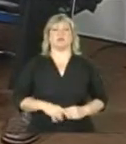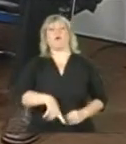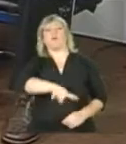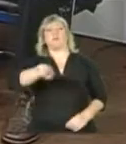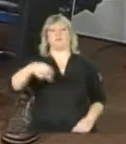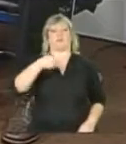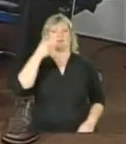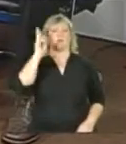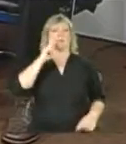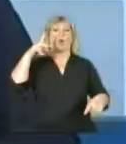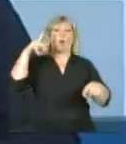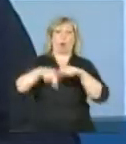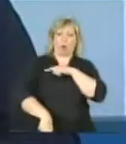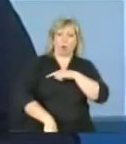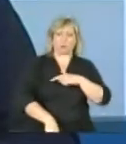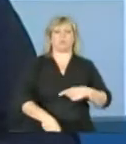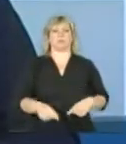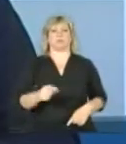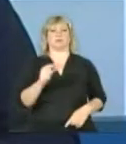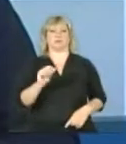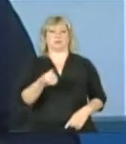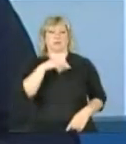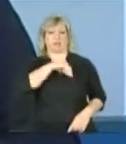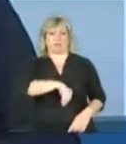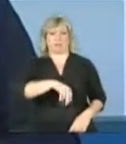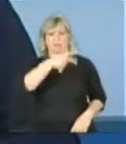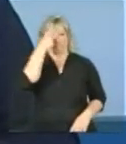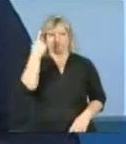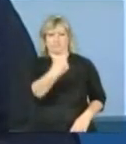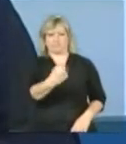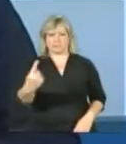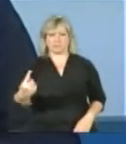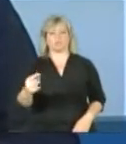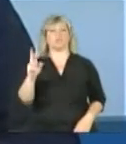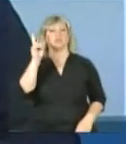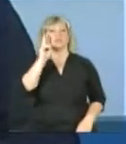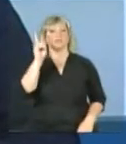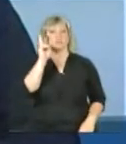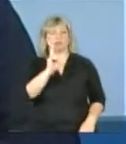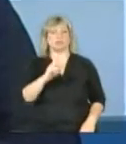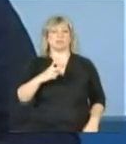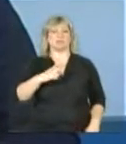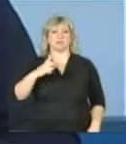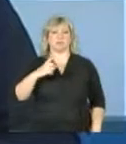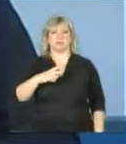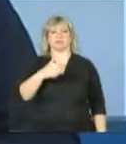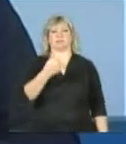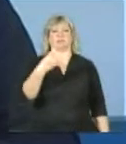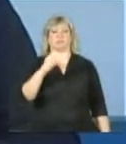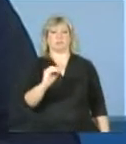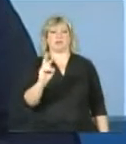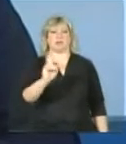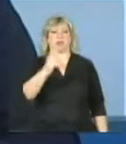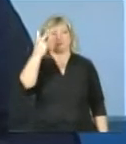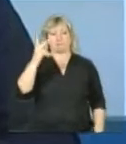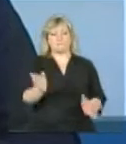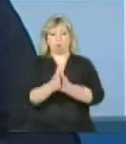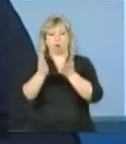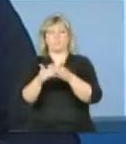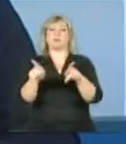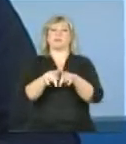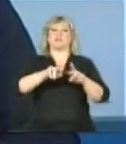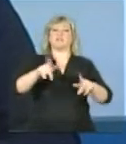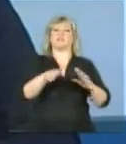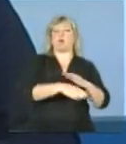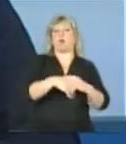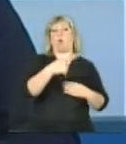corte de renda per capita de R 70,00 da extrema pobreza e de R$ 140,00 da pobreza. Mas também